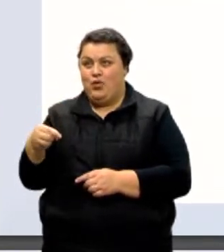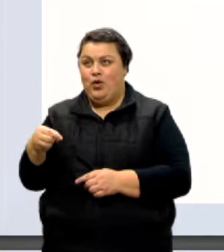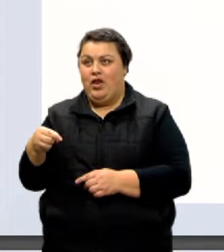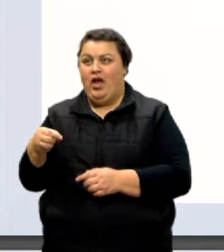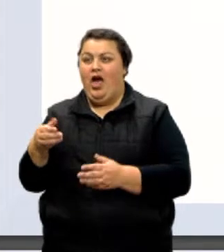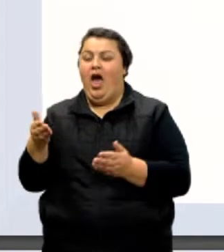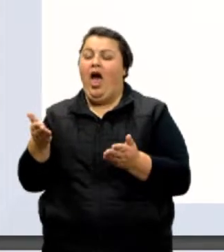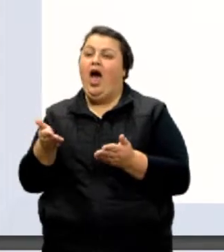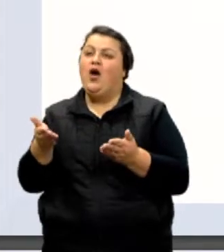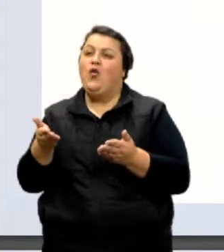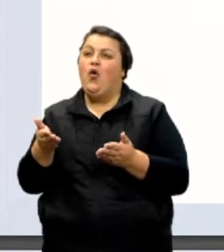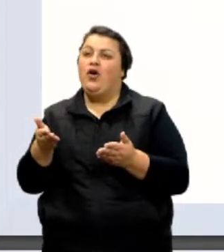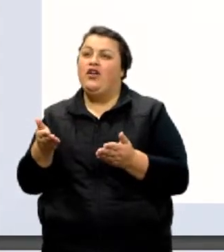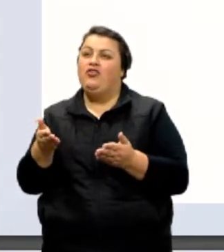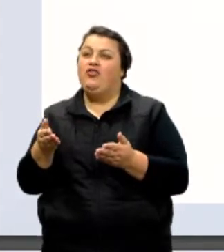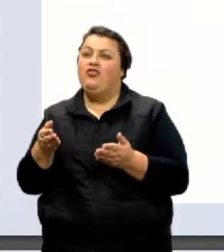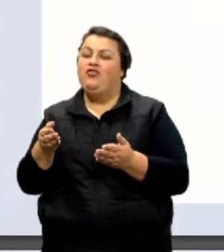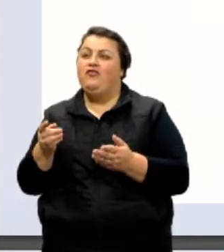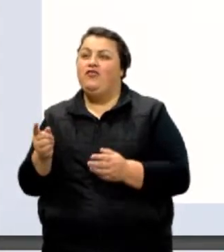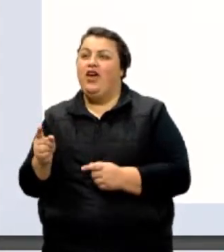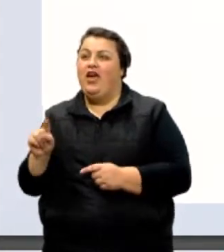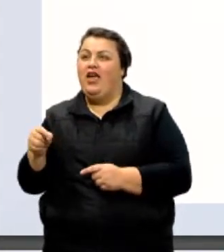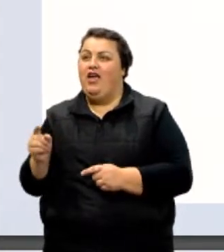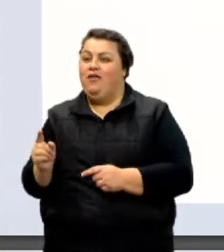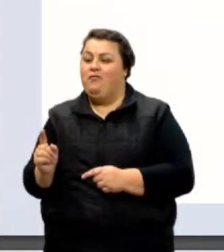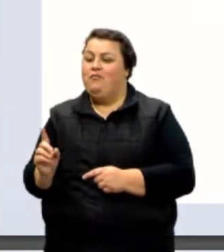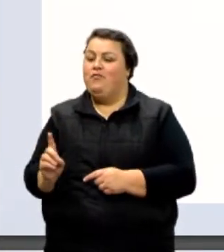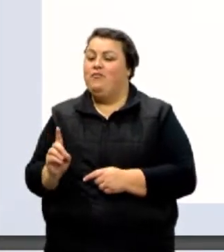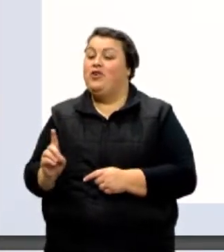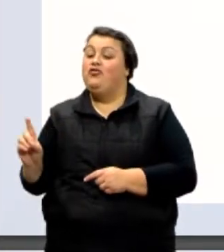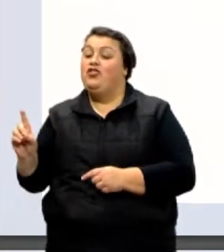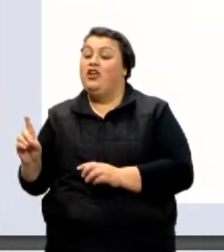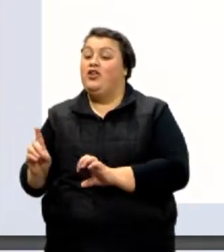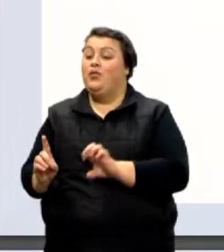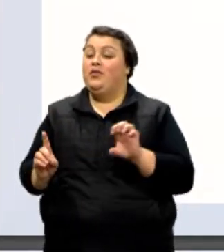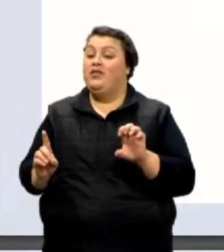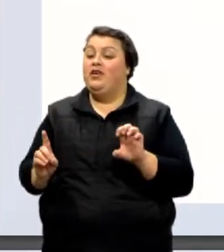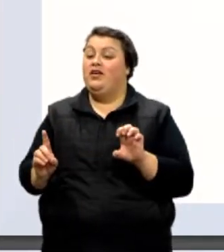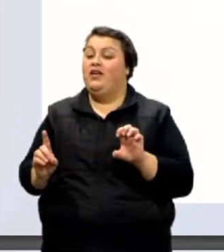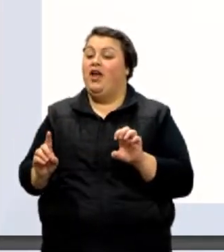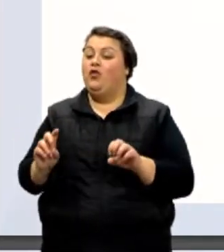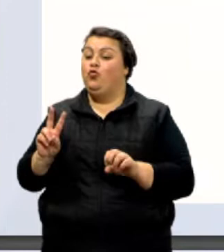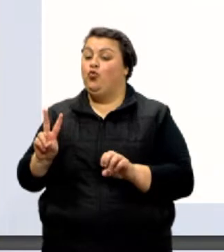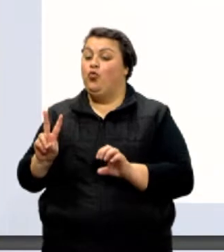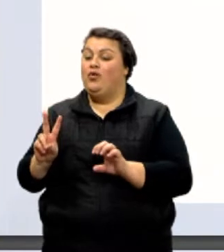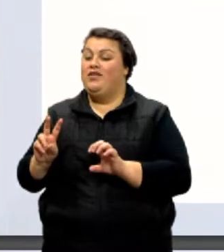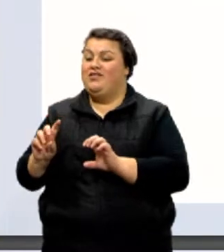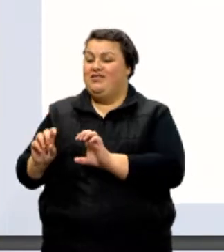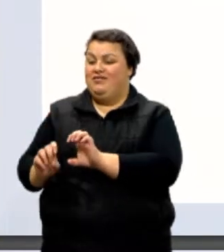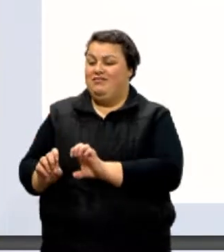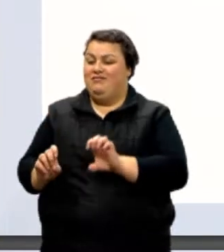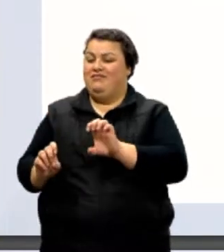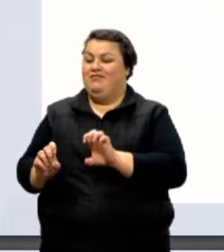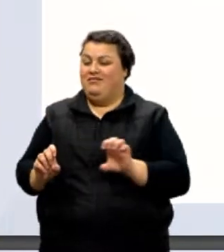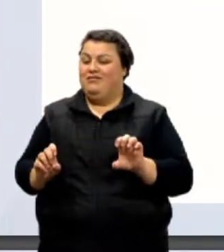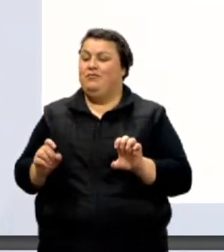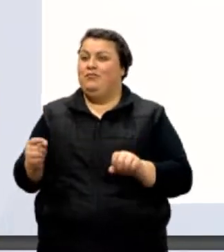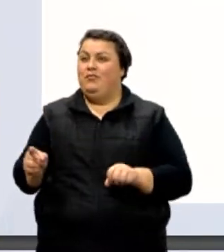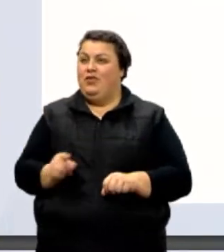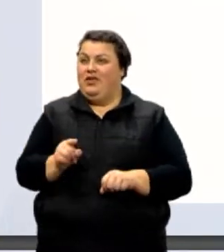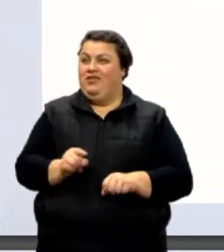Agora, gente vai deslocar essa vírgula para a direita ou para a esquerda? Nós vamos deslocar duas casas para a esquerda. Porque aí a gente vai